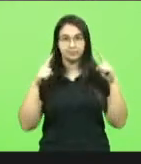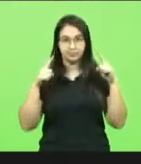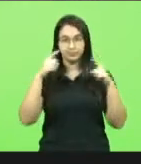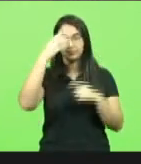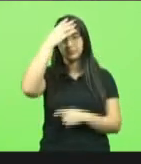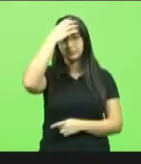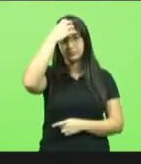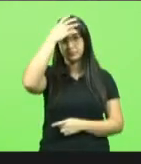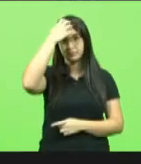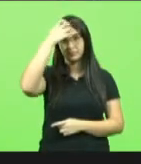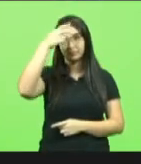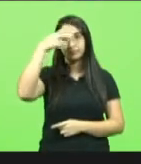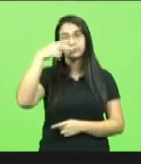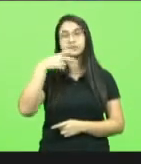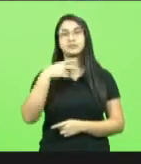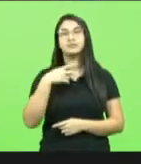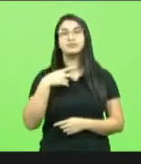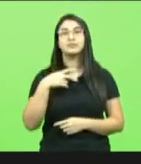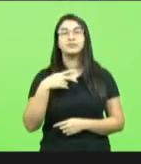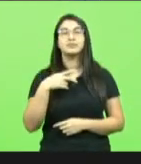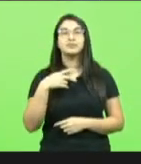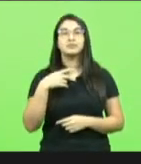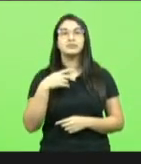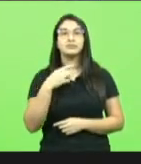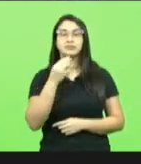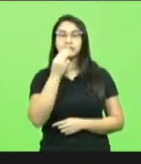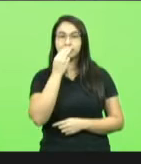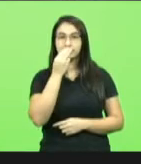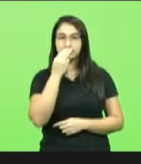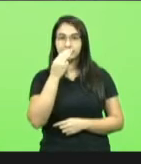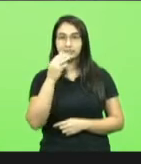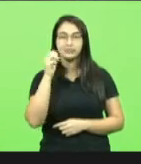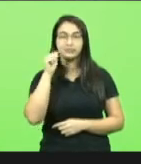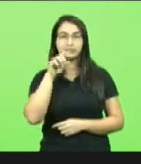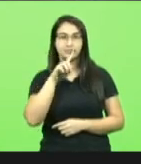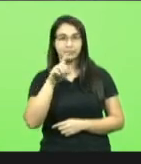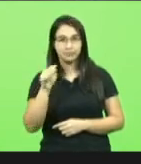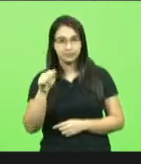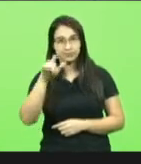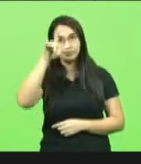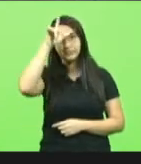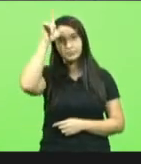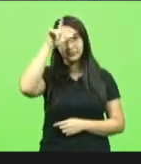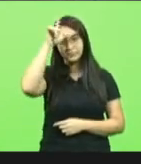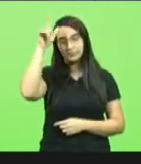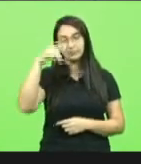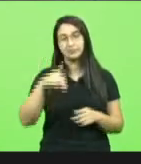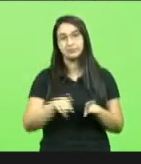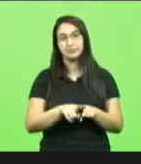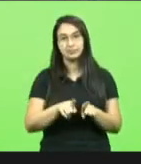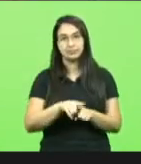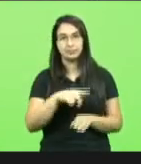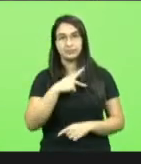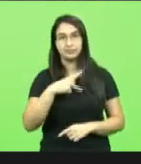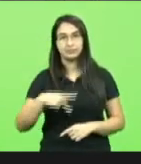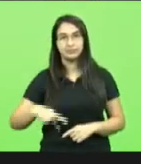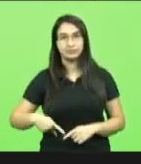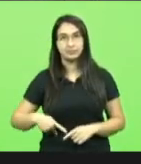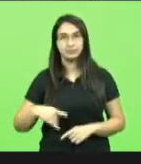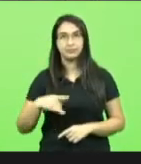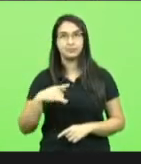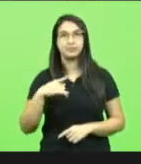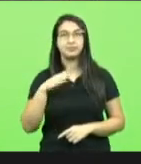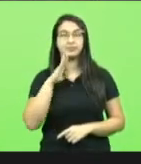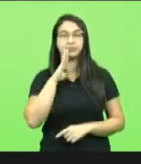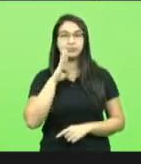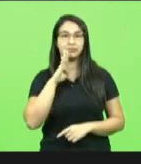Márcio Sopelsa, sargento Lima, deputado Ada, bem como também nosso presidente, o deputado Nilson Berlanda, que